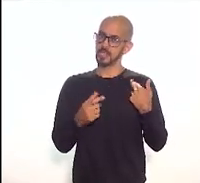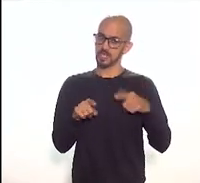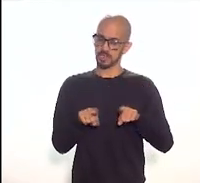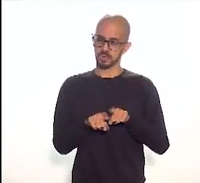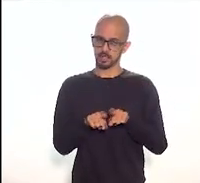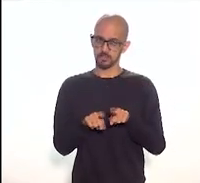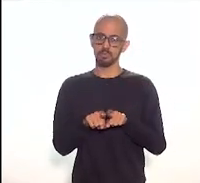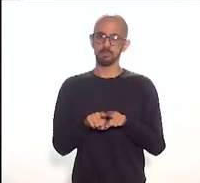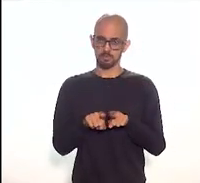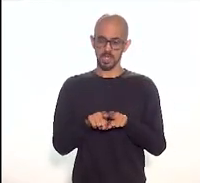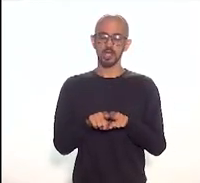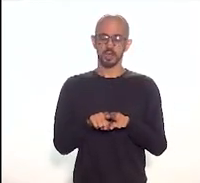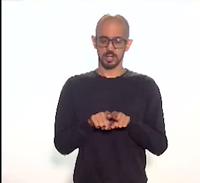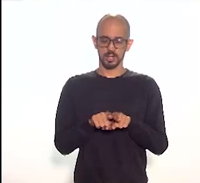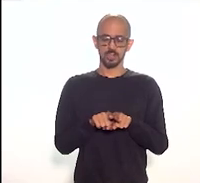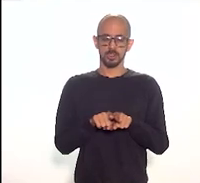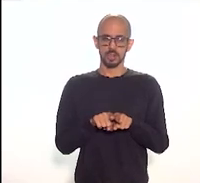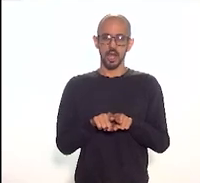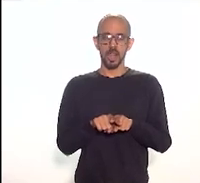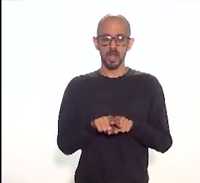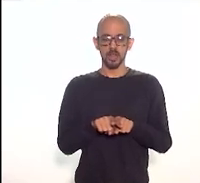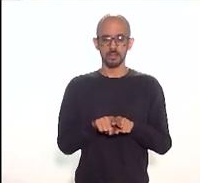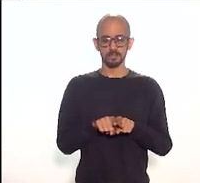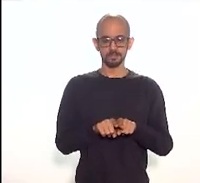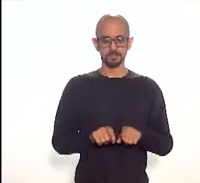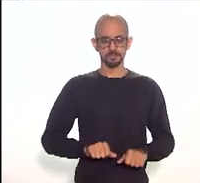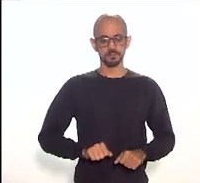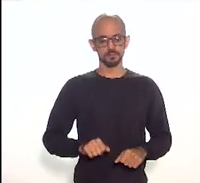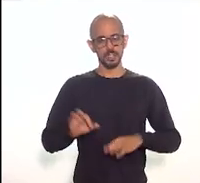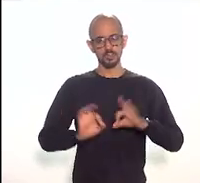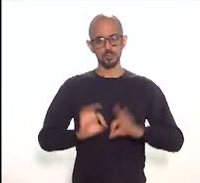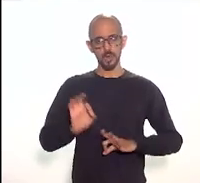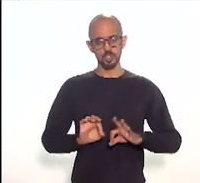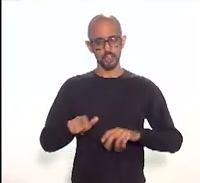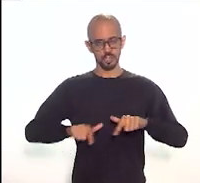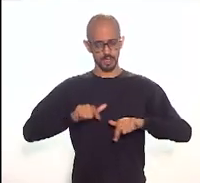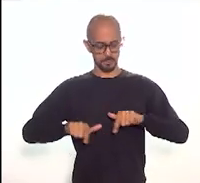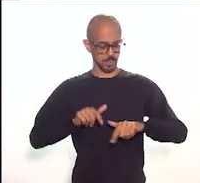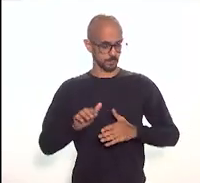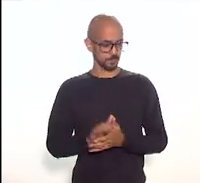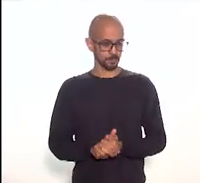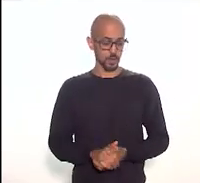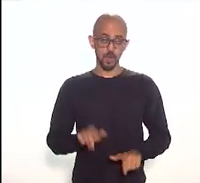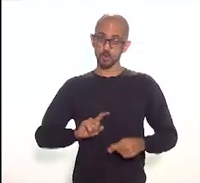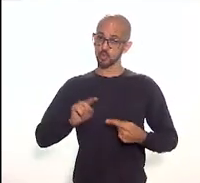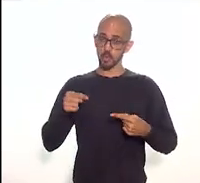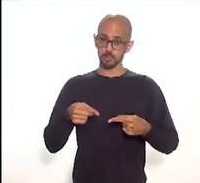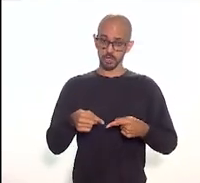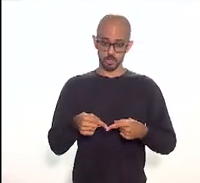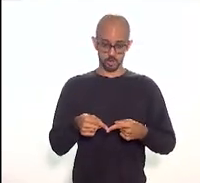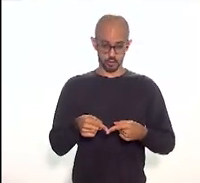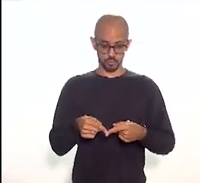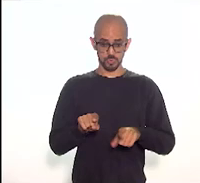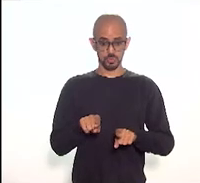em cima desse projeto de trabalho. Os objetivos